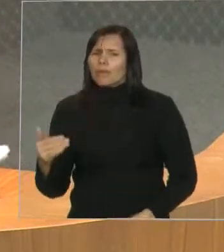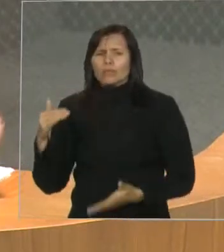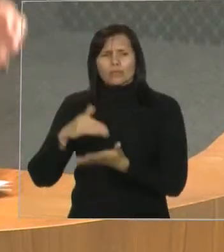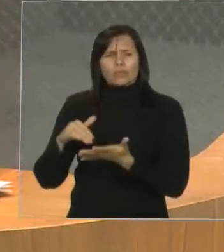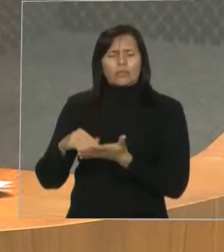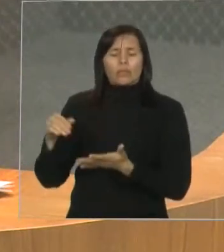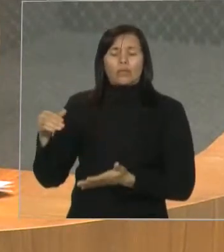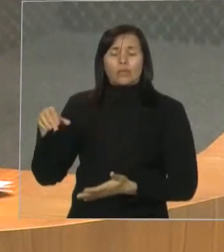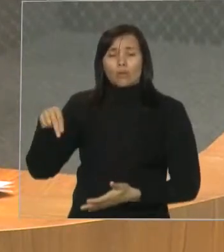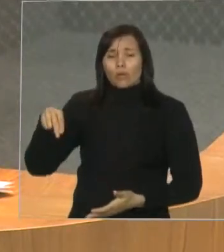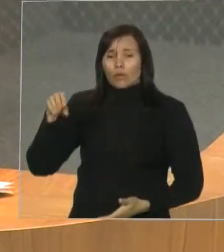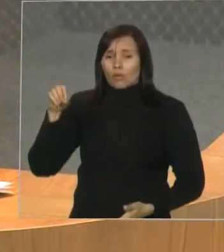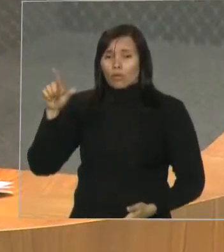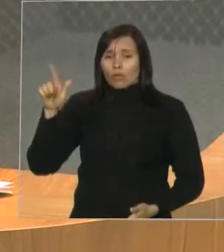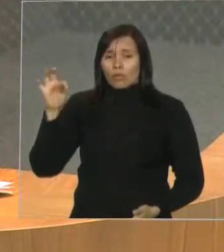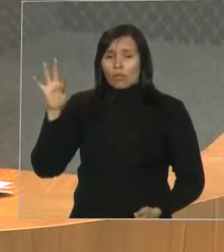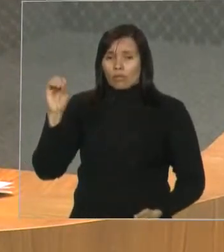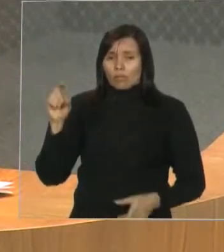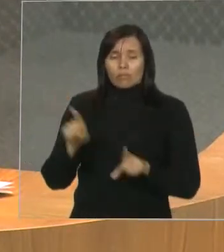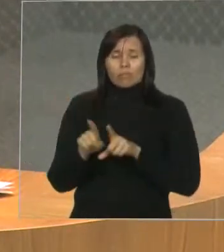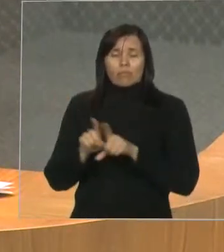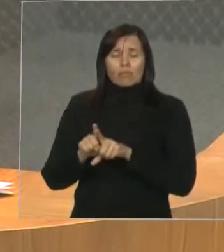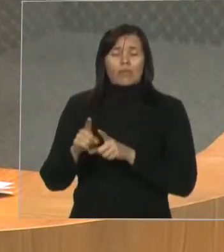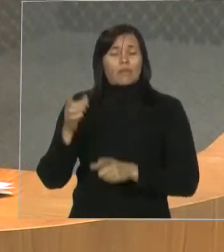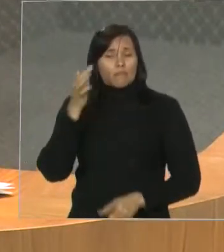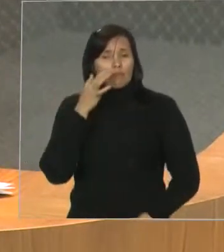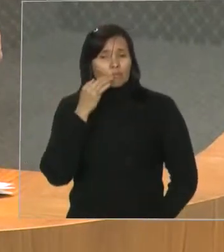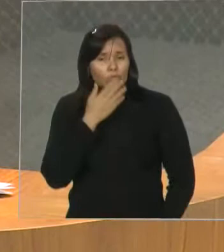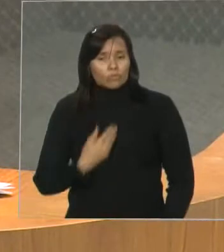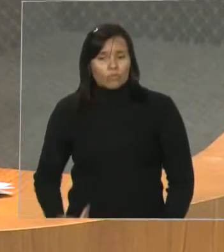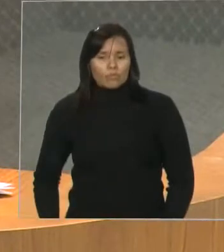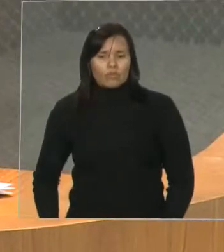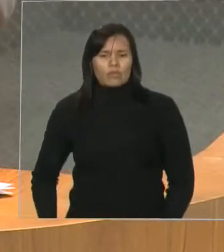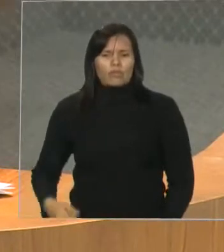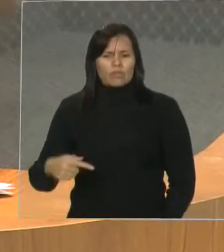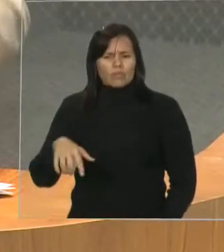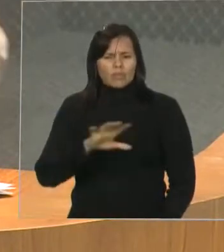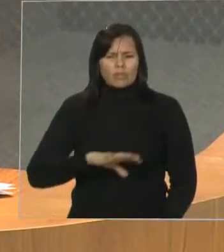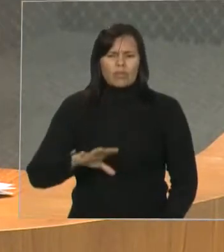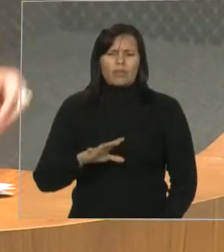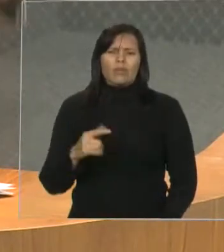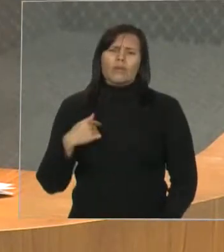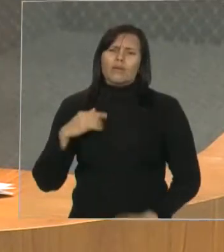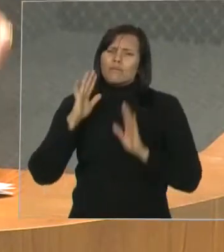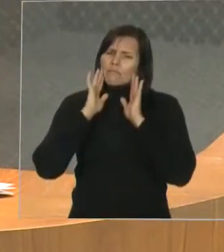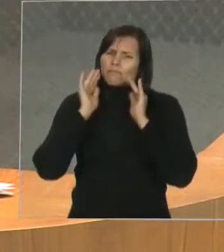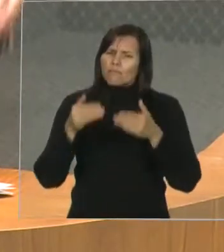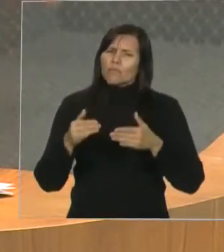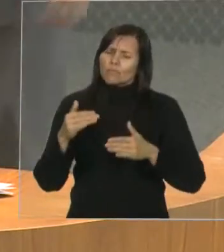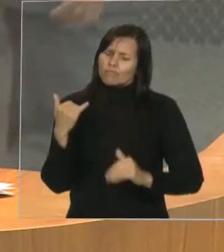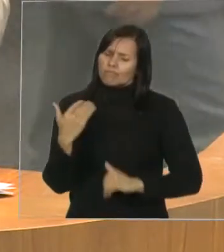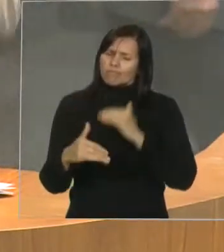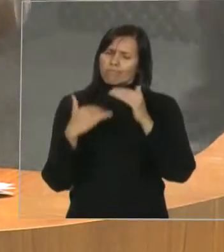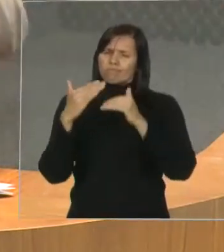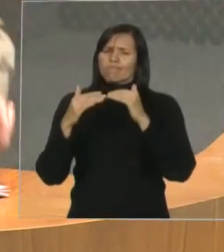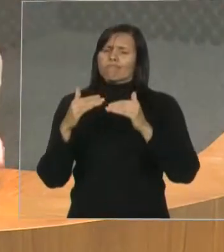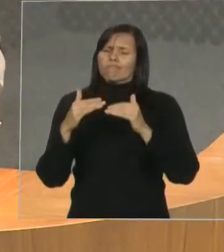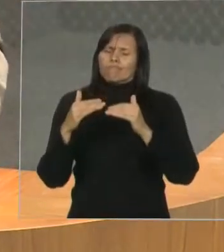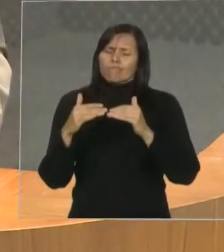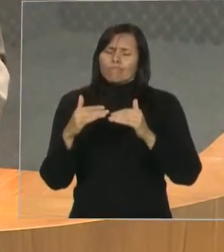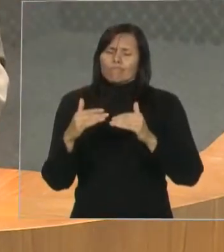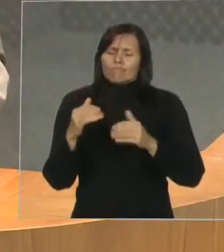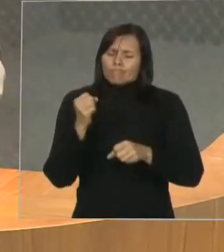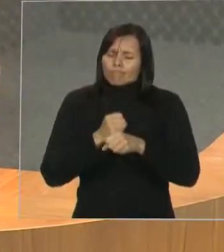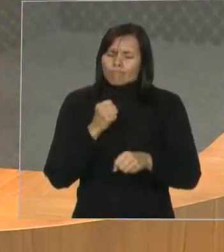nobre governador do estado do Maranhão, que se sensibilize com os baixadeiros, que possa direcionar todos os esforços e melhorar aquela importante MA